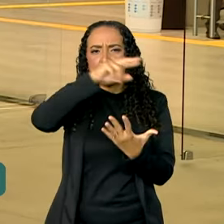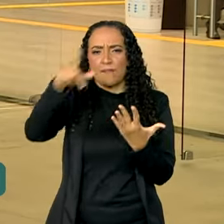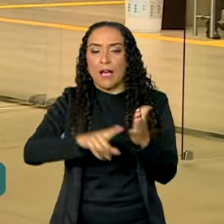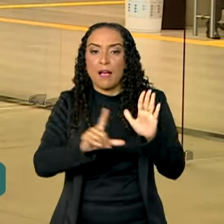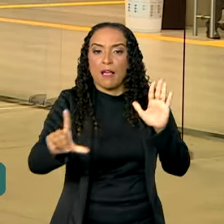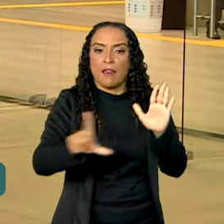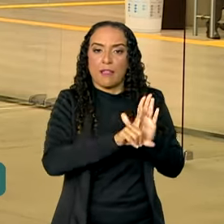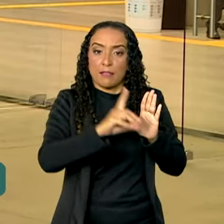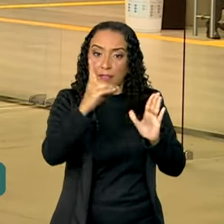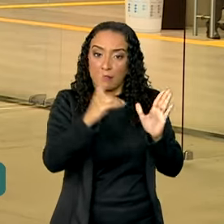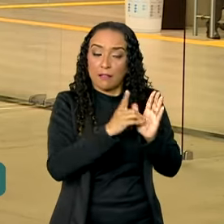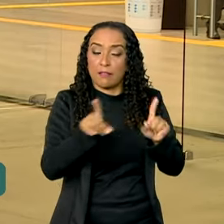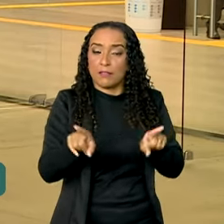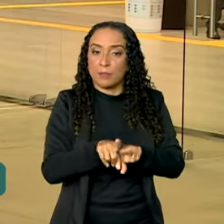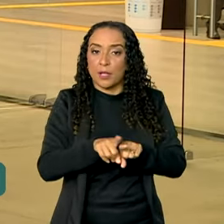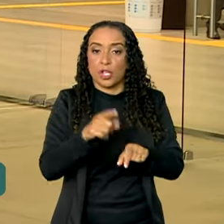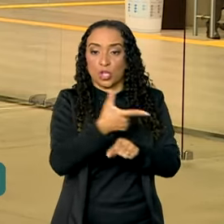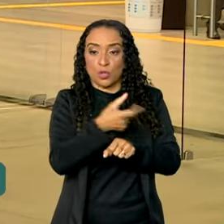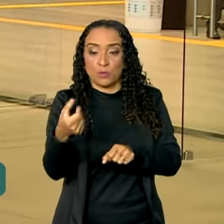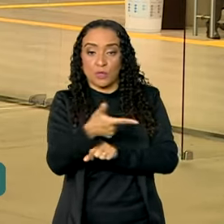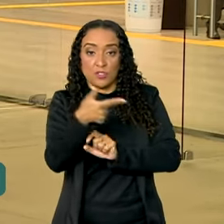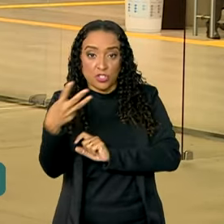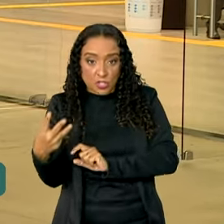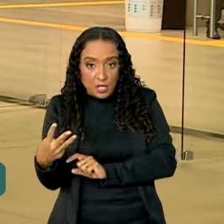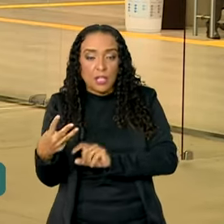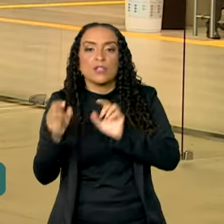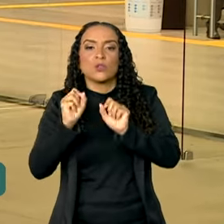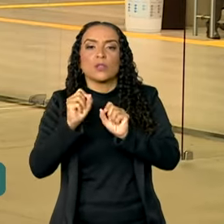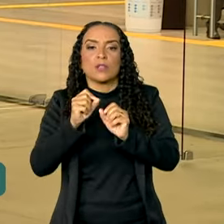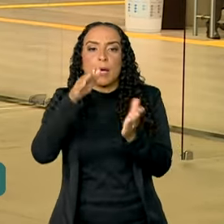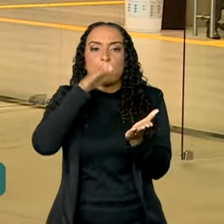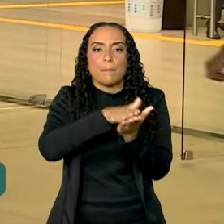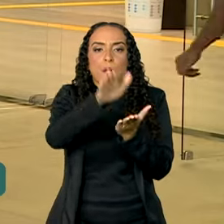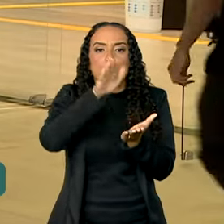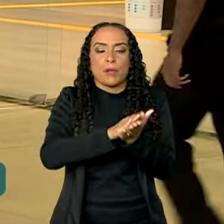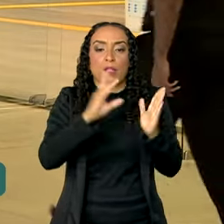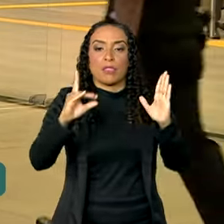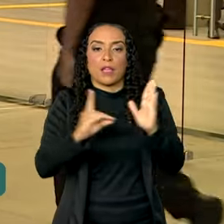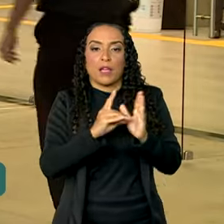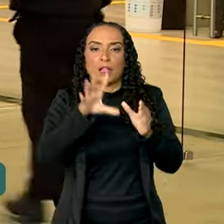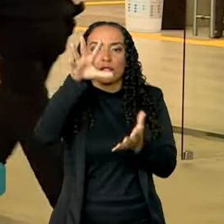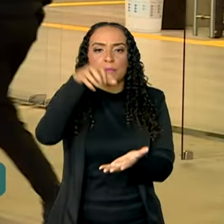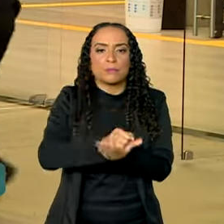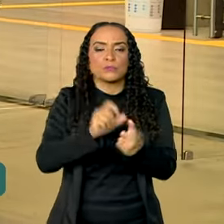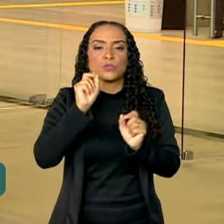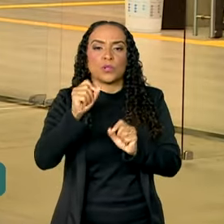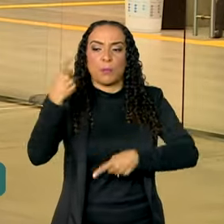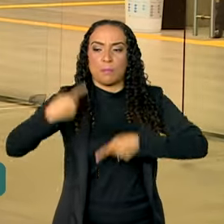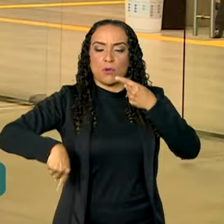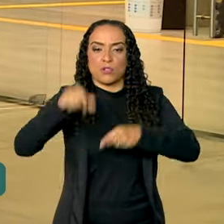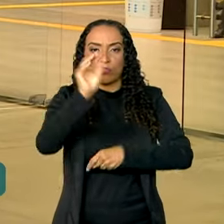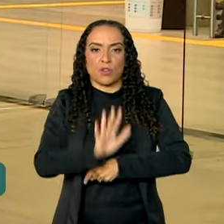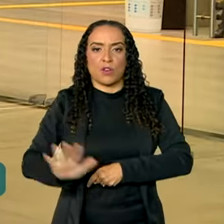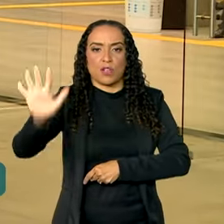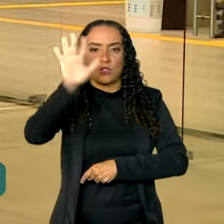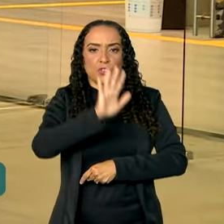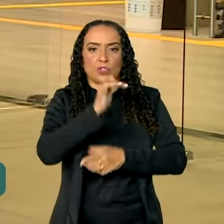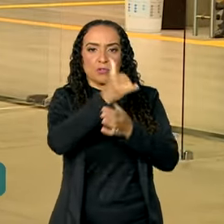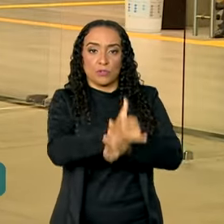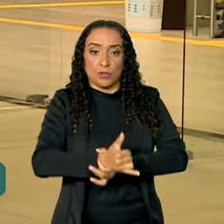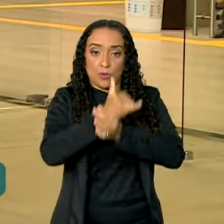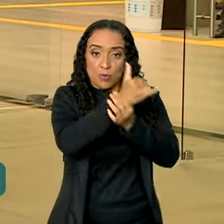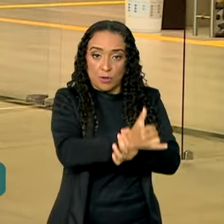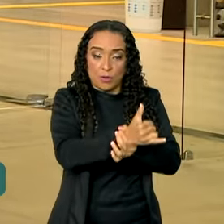de leis e decretos. Em 2023, foi publicado um decreto que instituiu a Política Nacional de